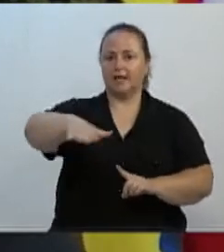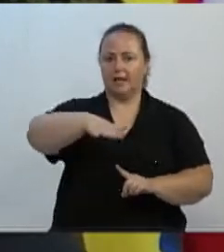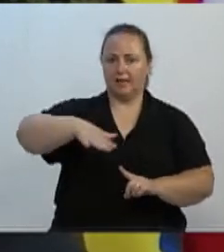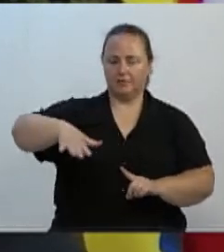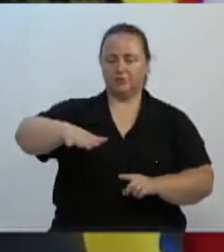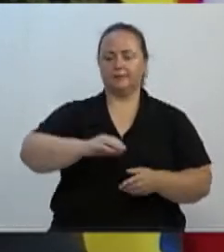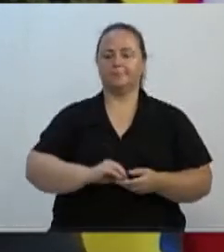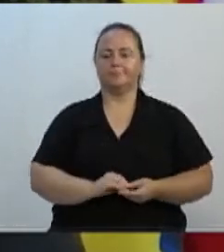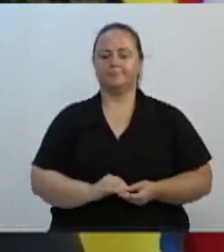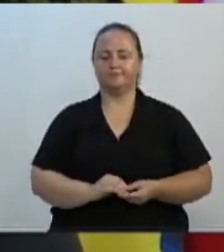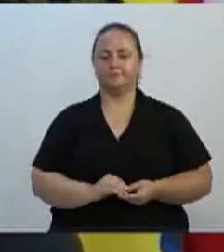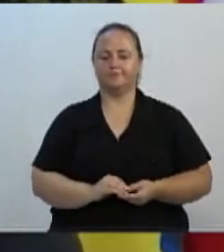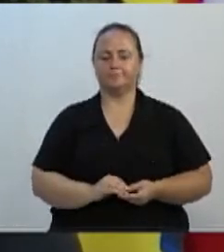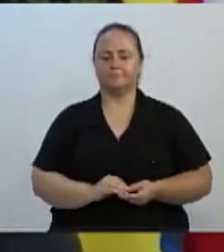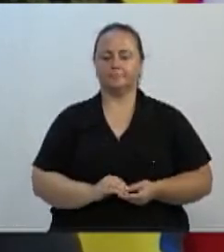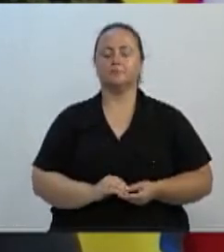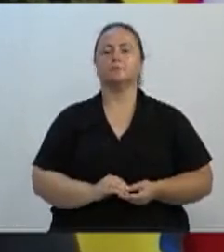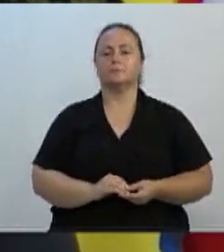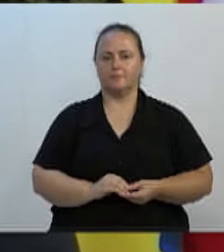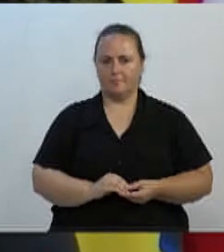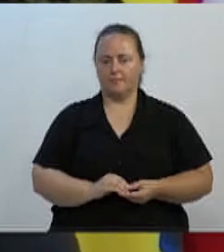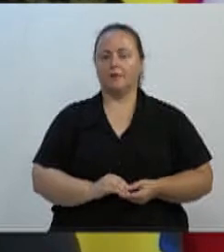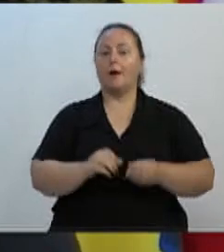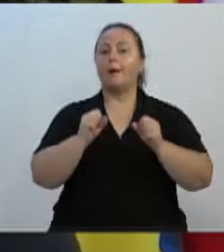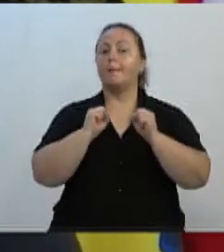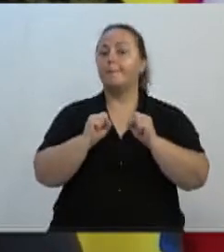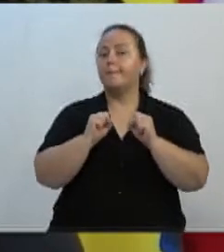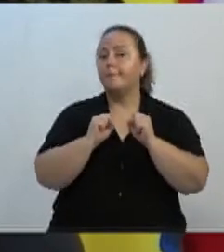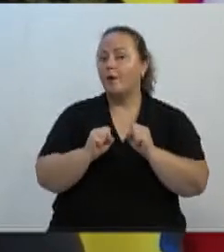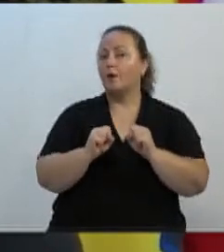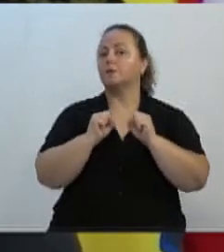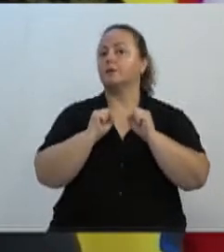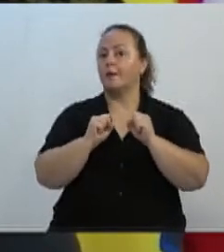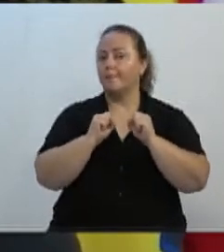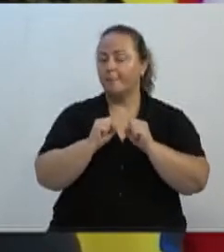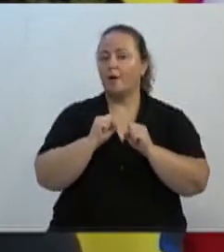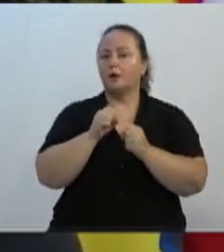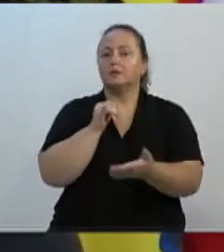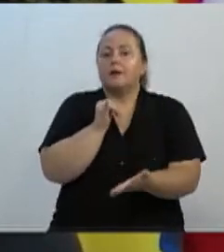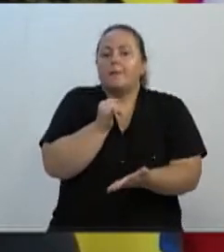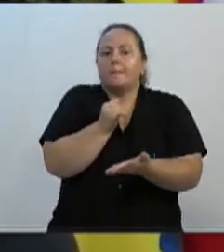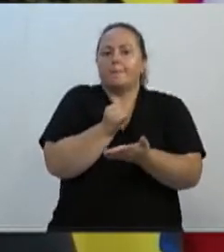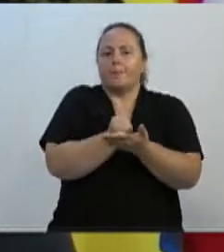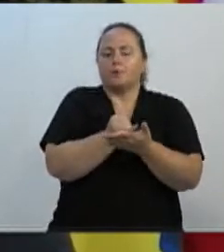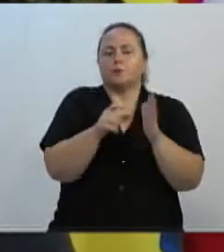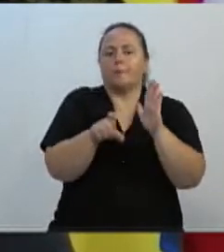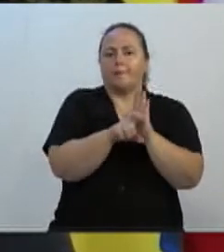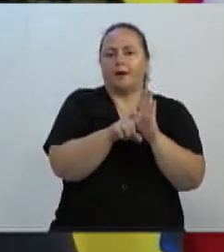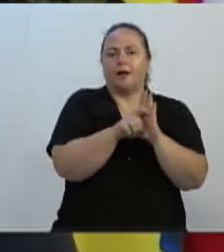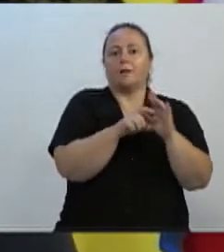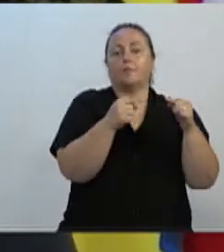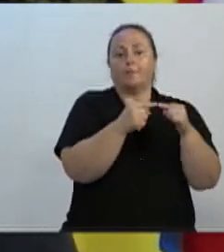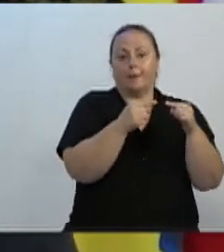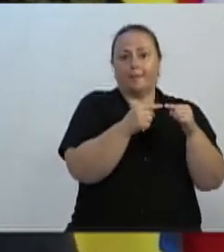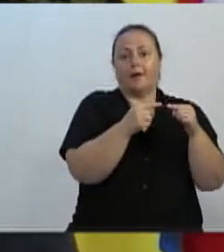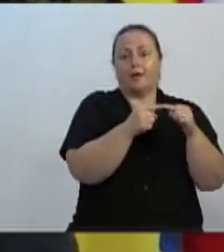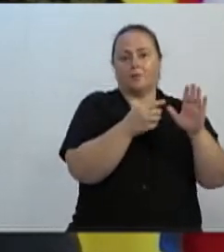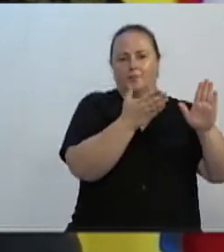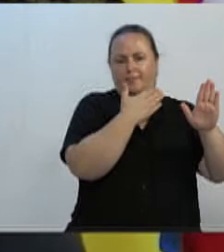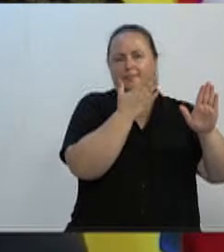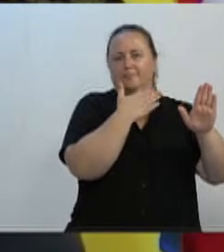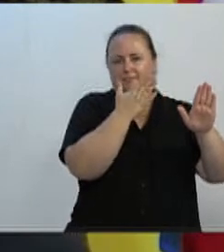estas ficarão sujeitas a um imposto na forma do parágrafo 1º, que é aquele que eu falei